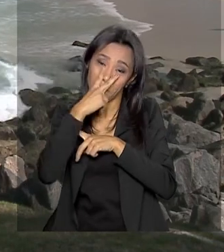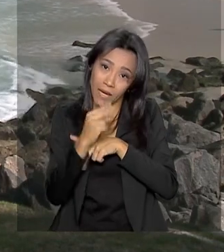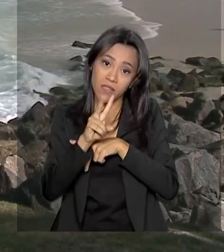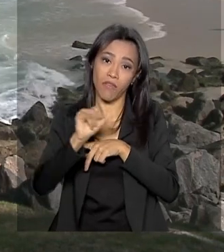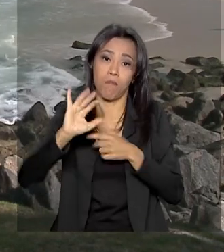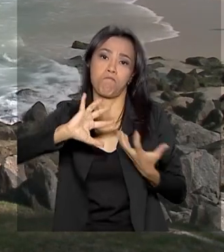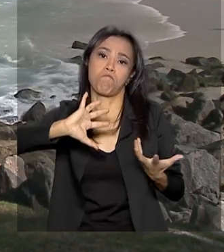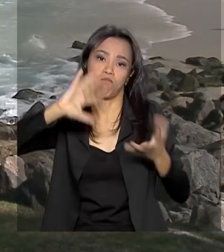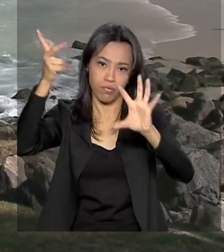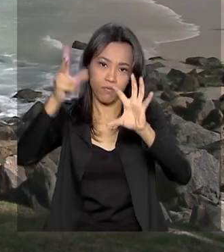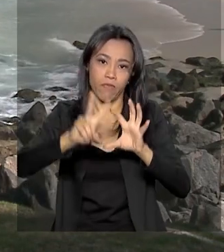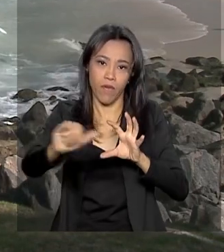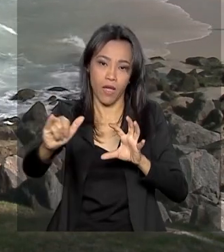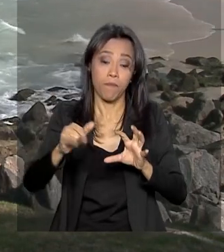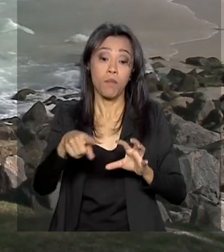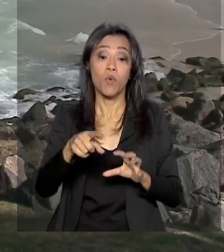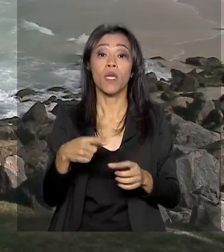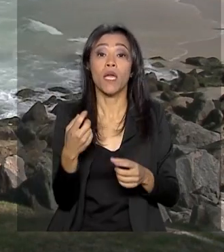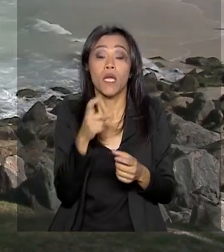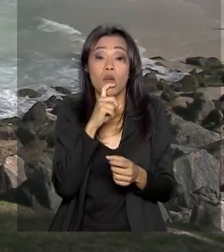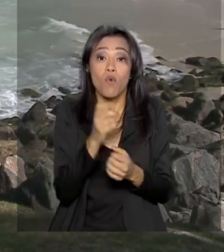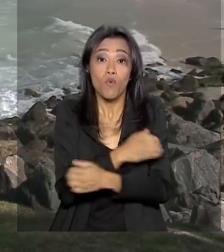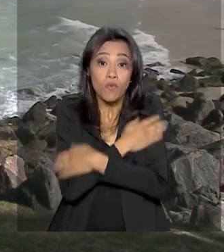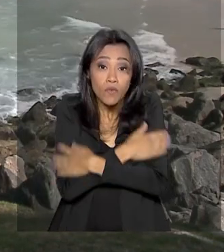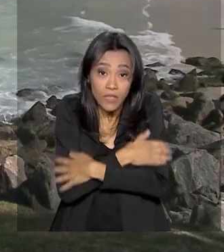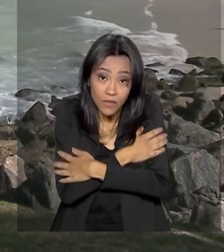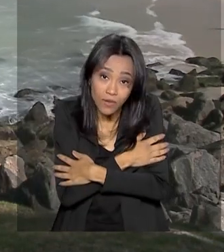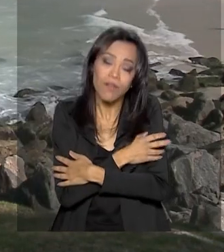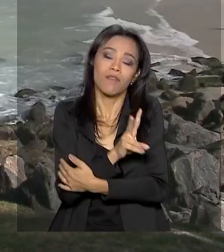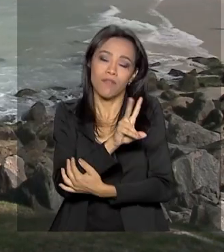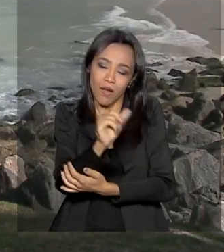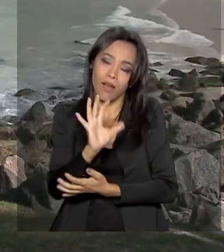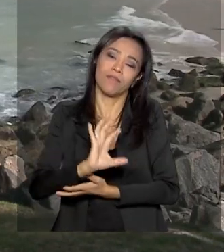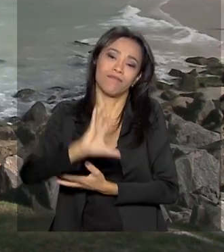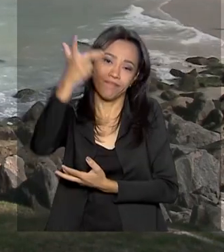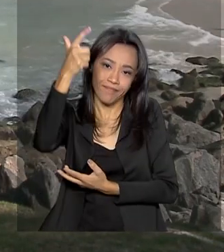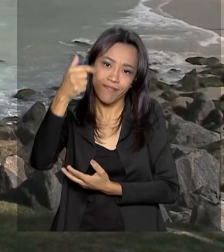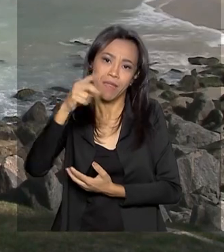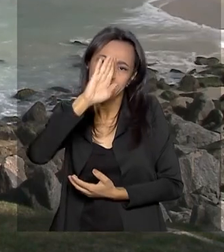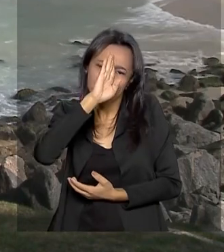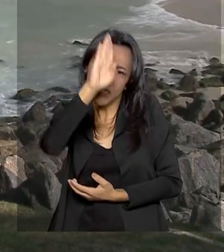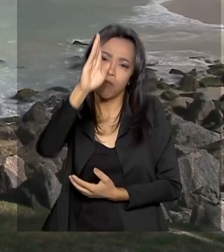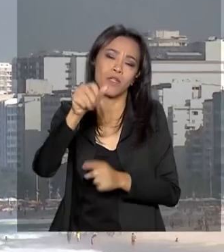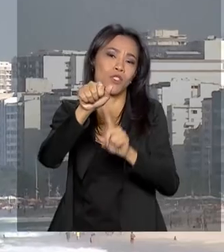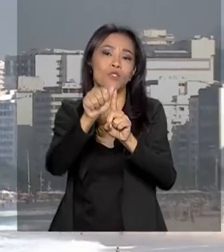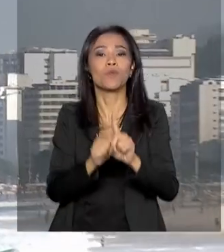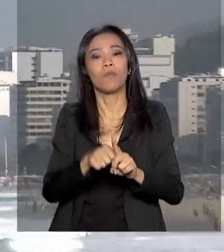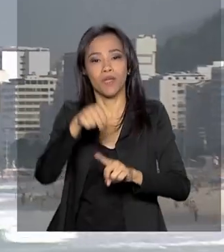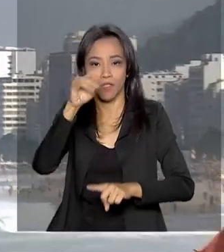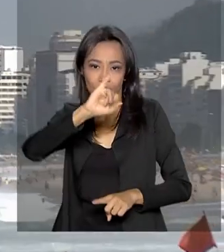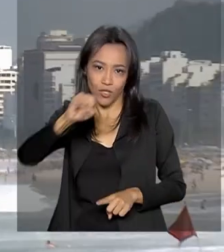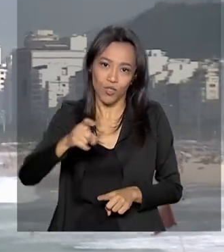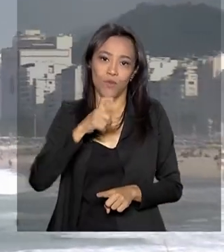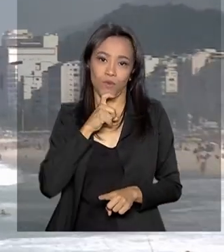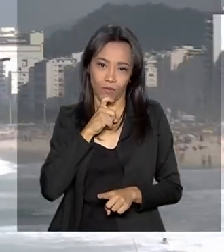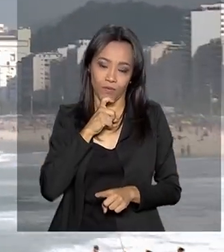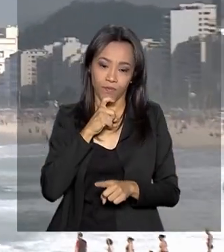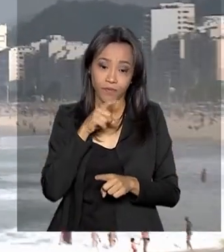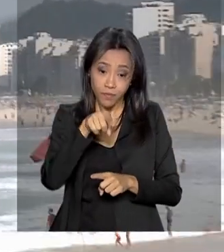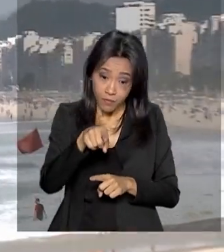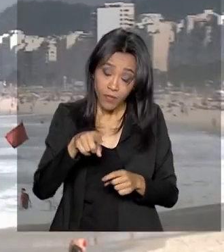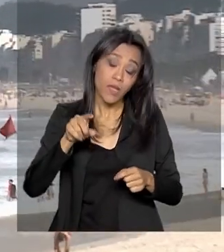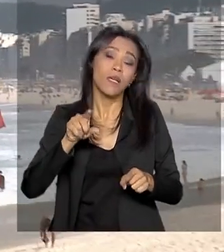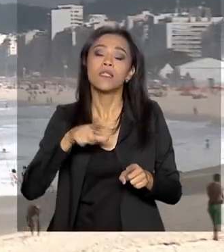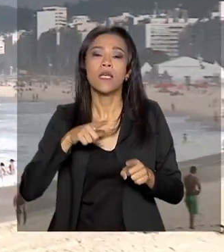Os meteorologistas dizem que o frio no inverno vai aparecer, principalmente neste mês de julho. A chegada de uma grande